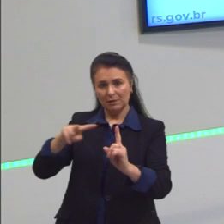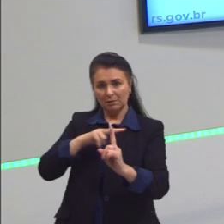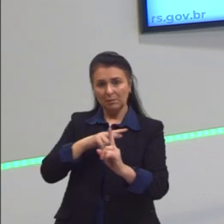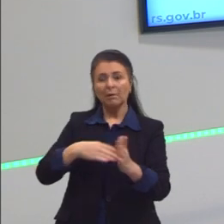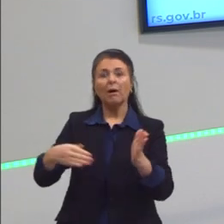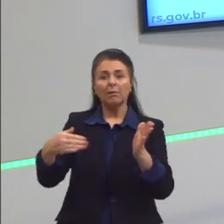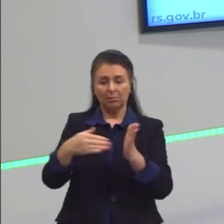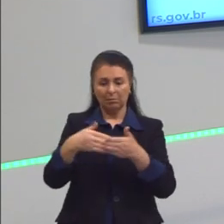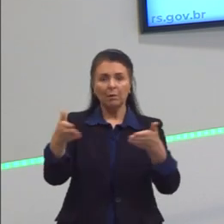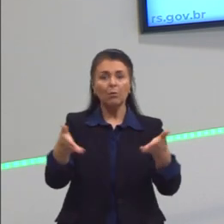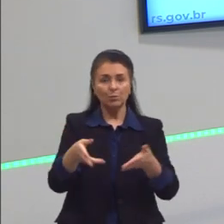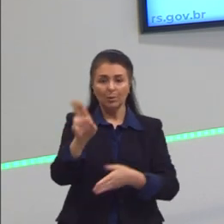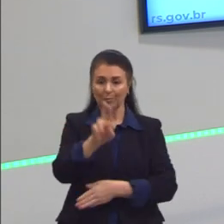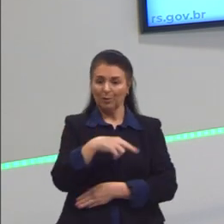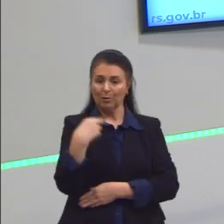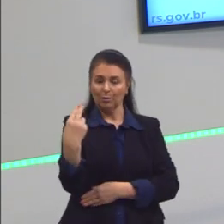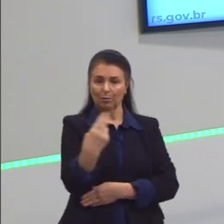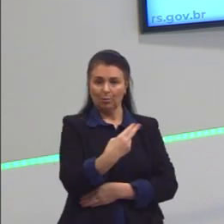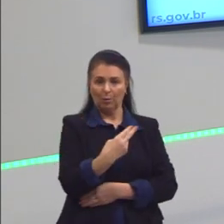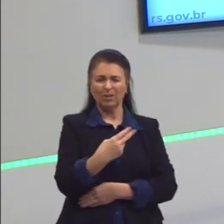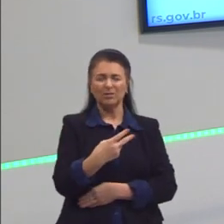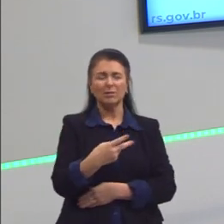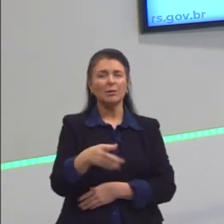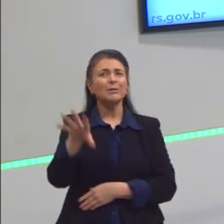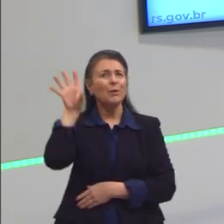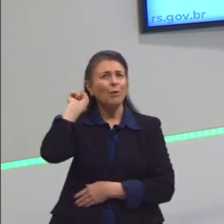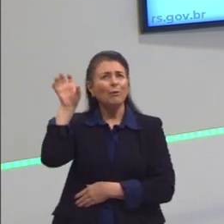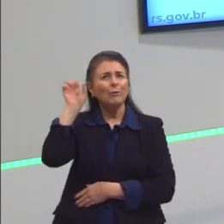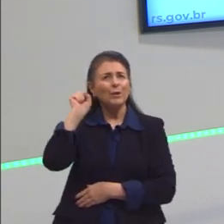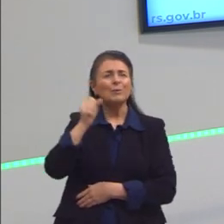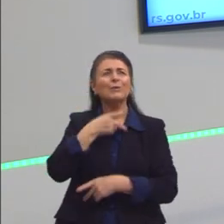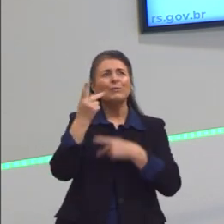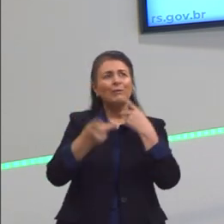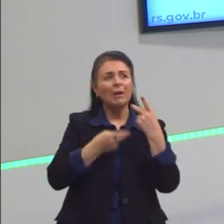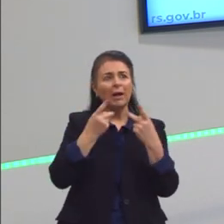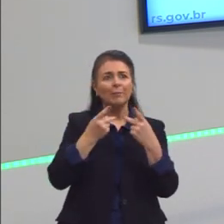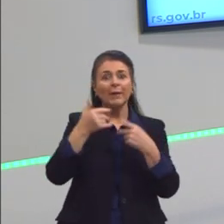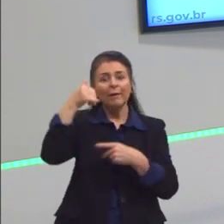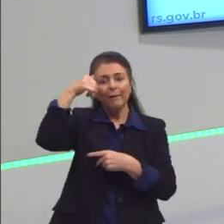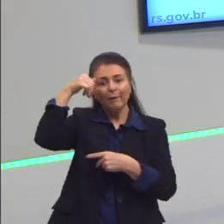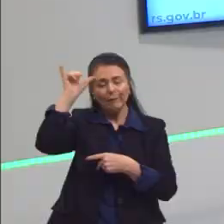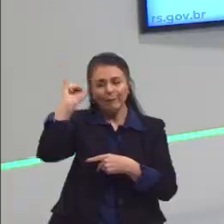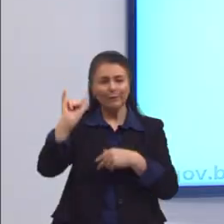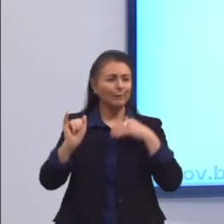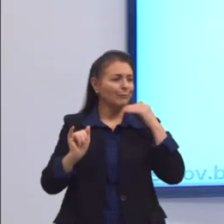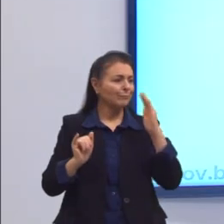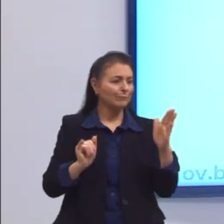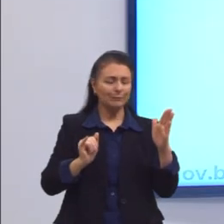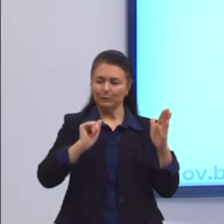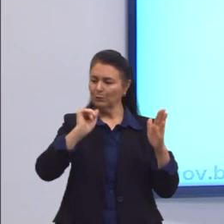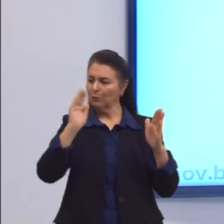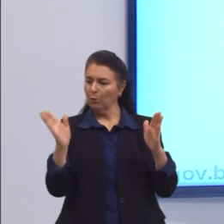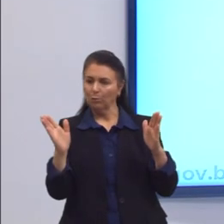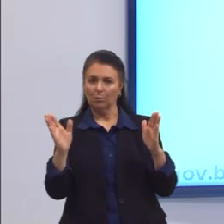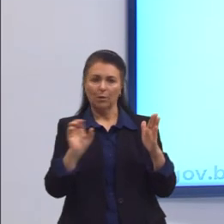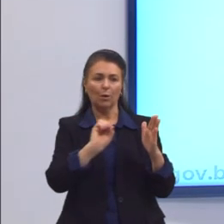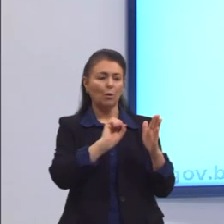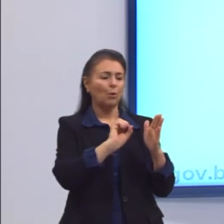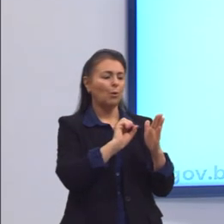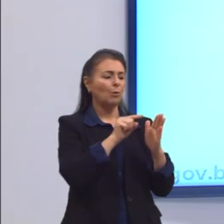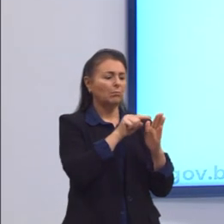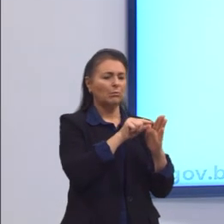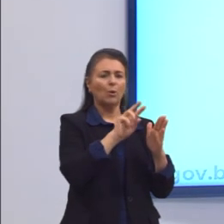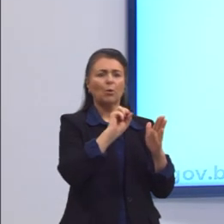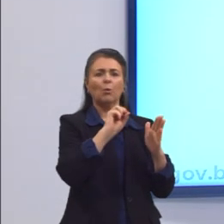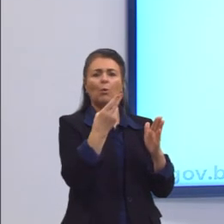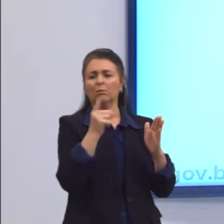hoje para nós. Nós ouvimos muito falar de evitar os extremos. vem dessa ética aristotélica.